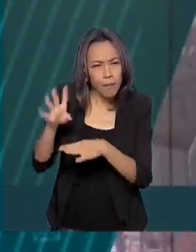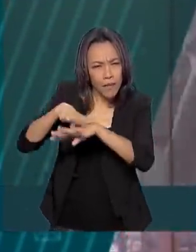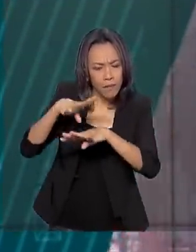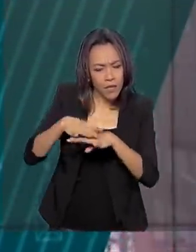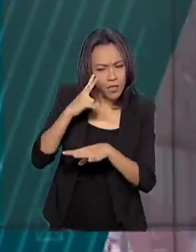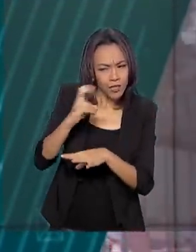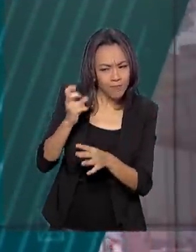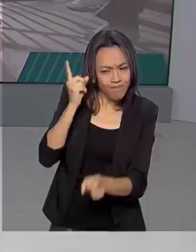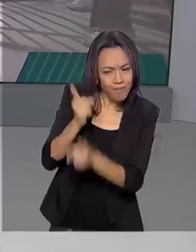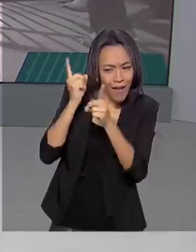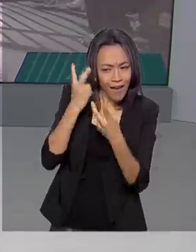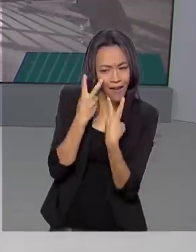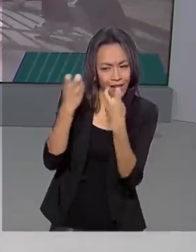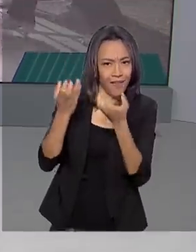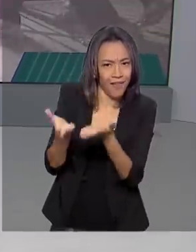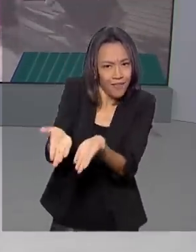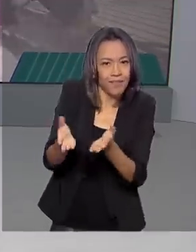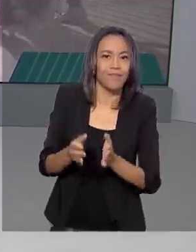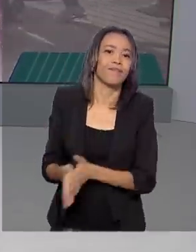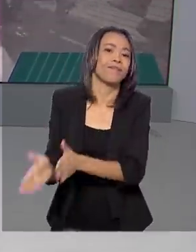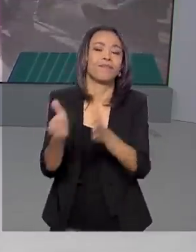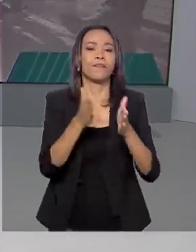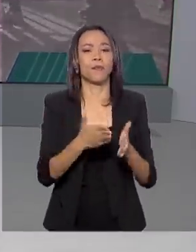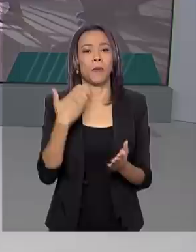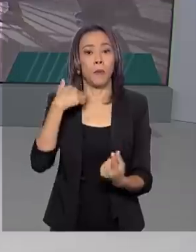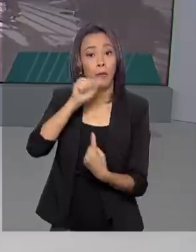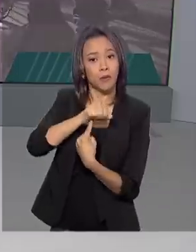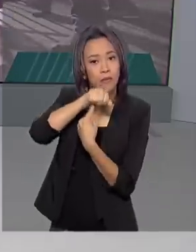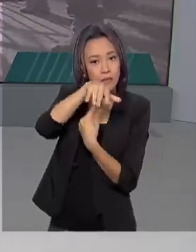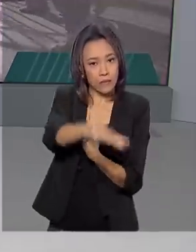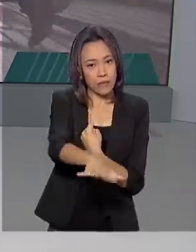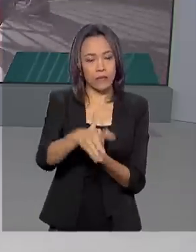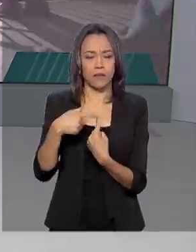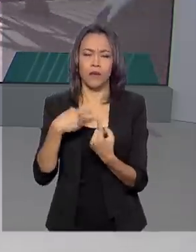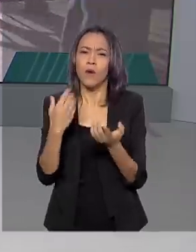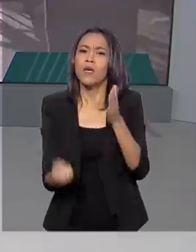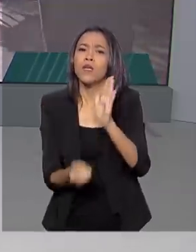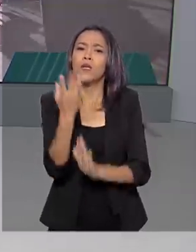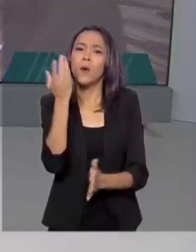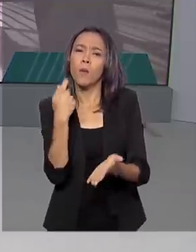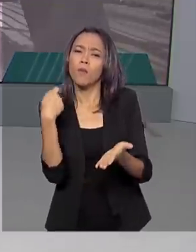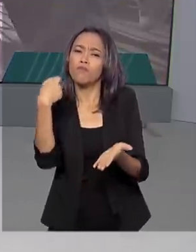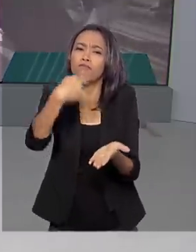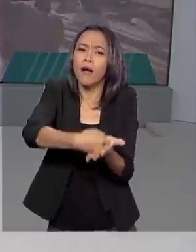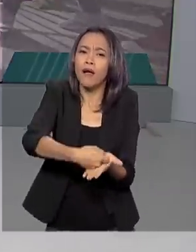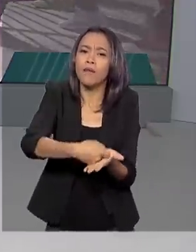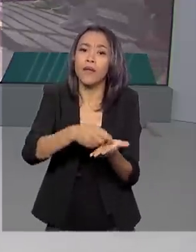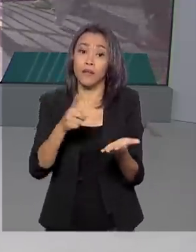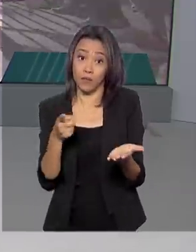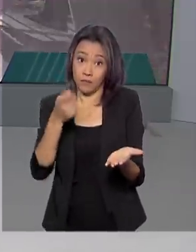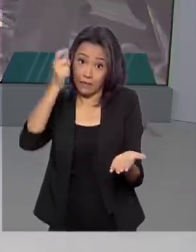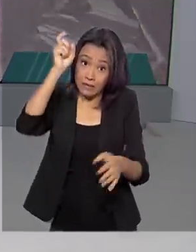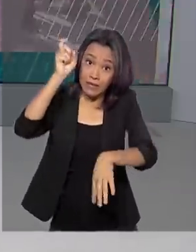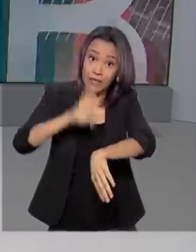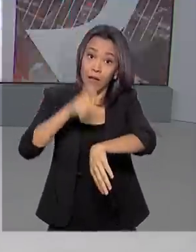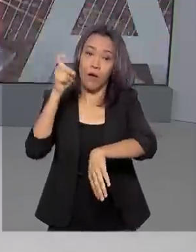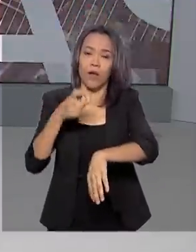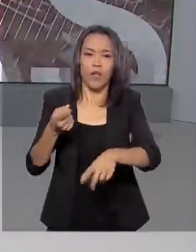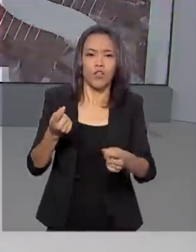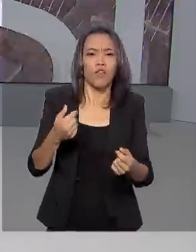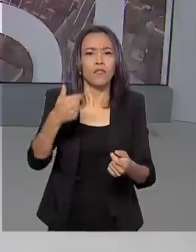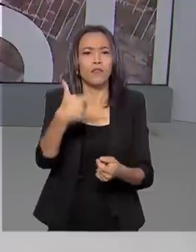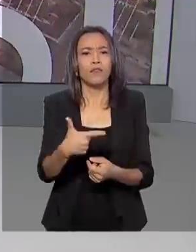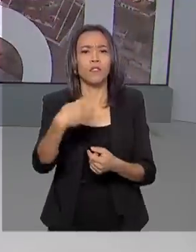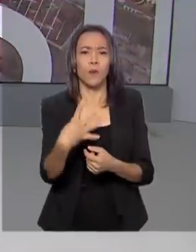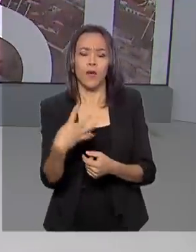jovens talentos. O Banco Central criou o sistema de pagamento instantâneo. As transações financeiras vão funcionar 24